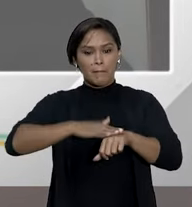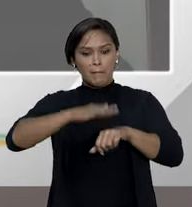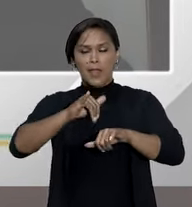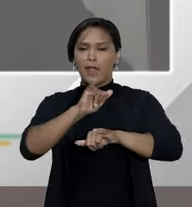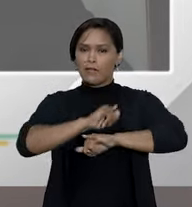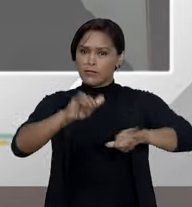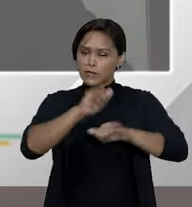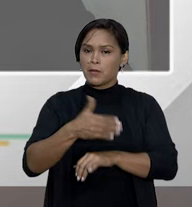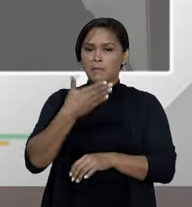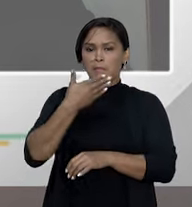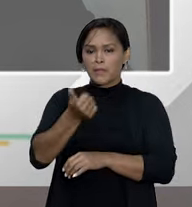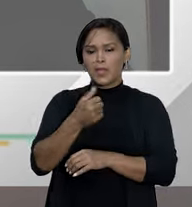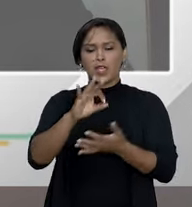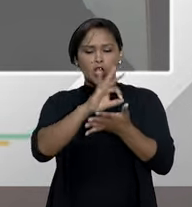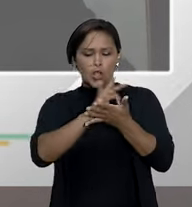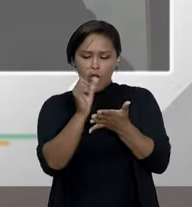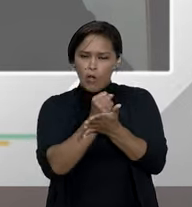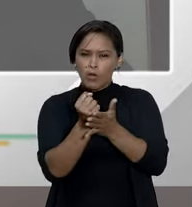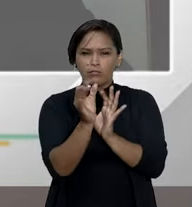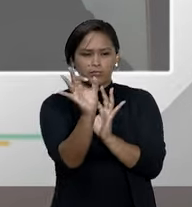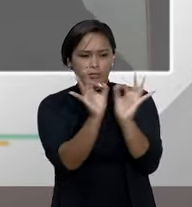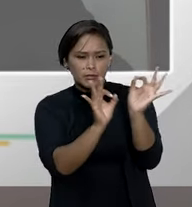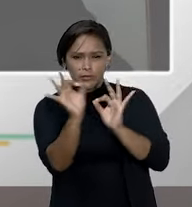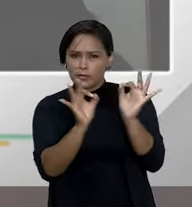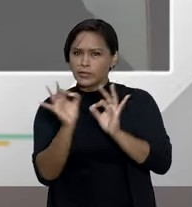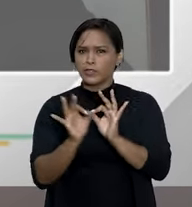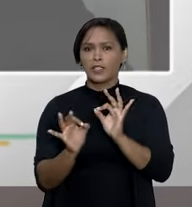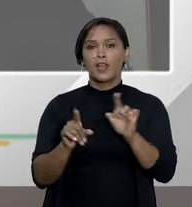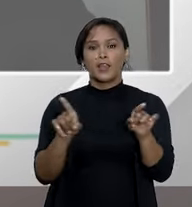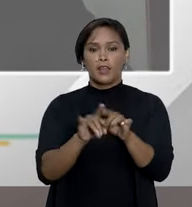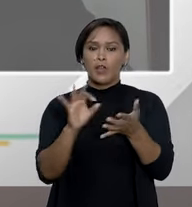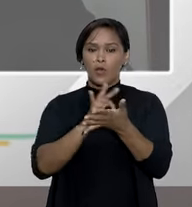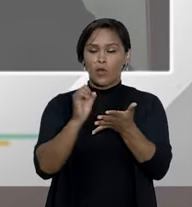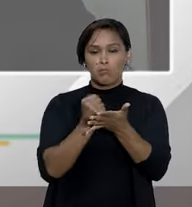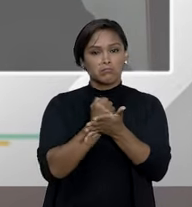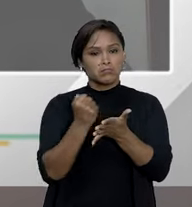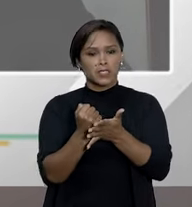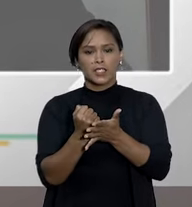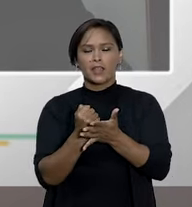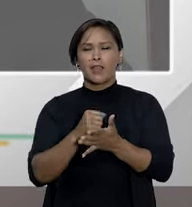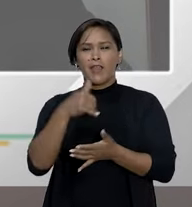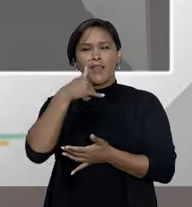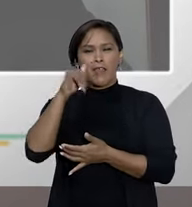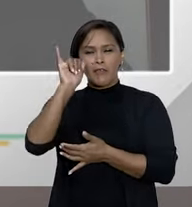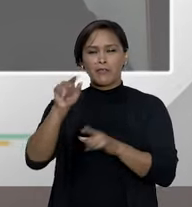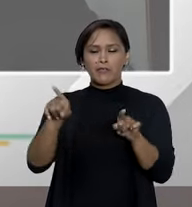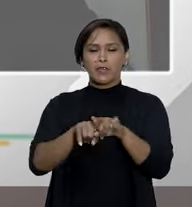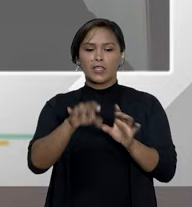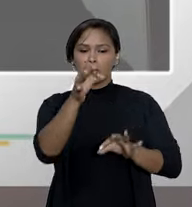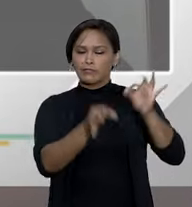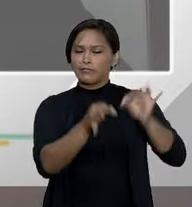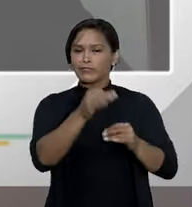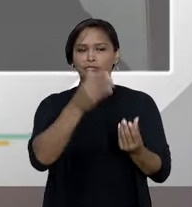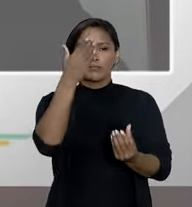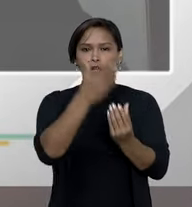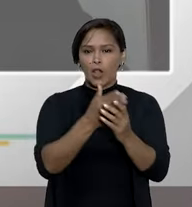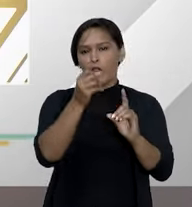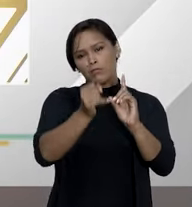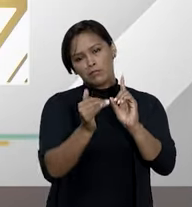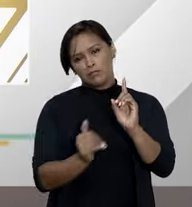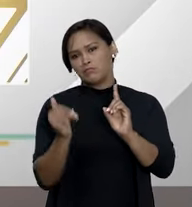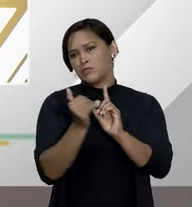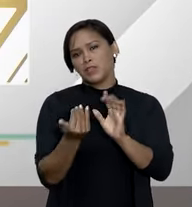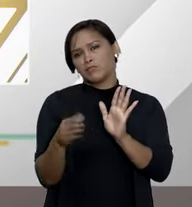melhor o contrato é formado e, às vezes, até um contrato mais claro evita até demandas judiciais, como o desembargador falou.